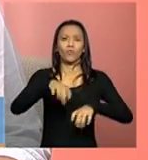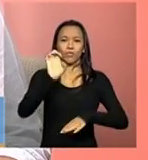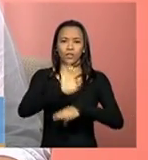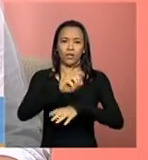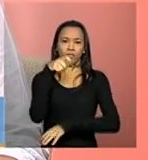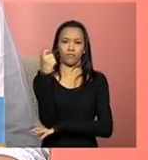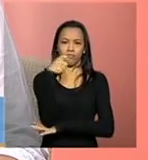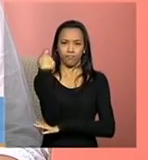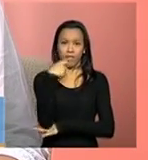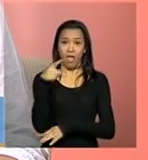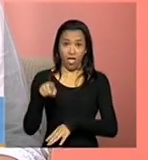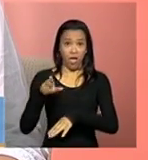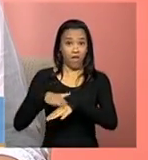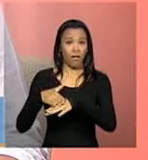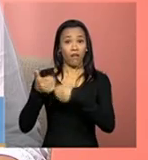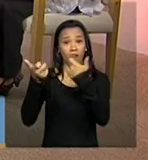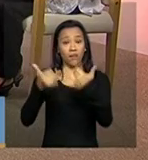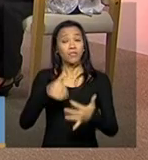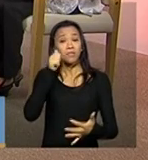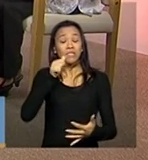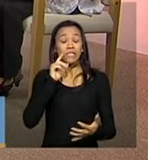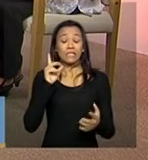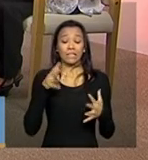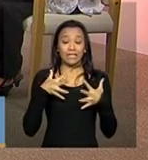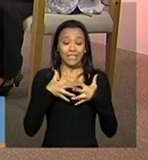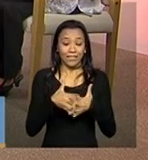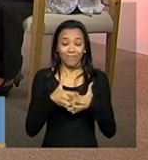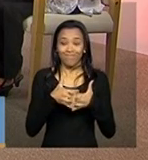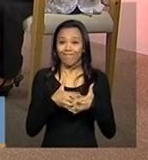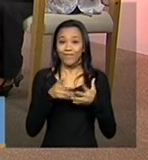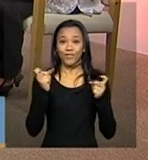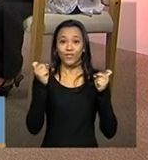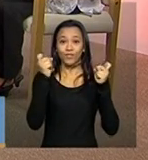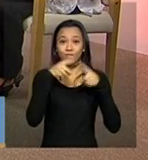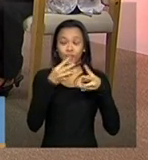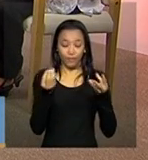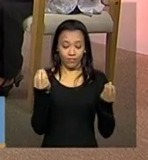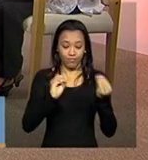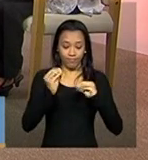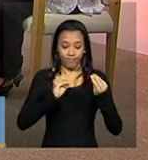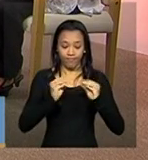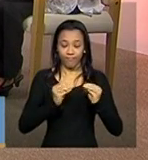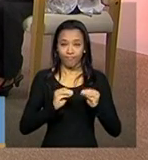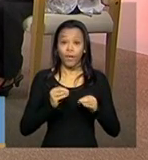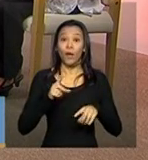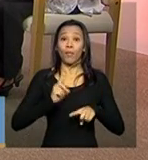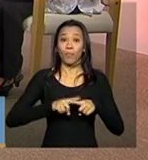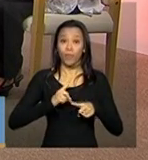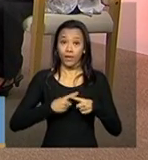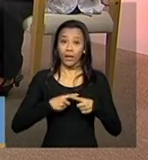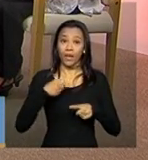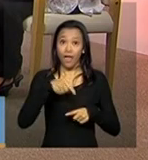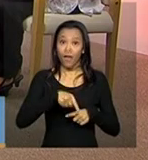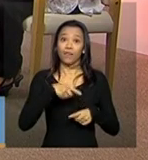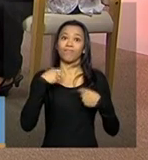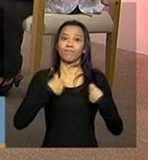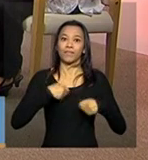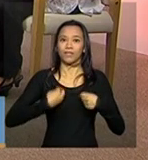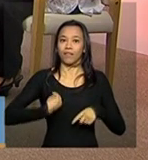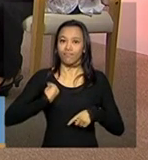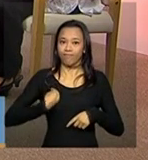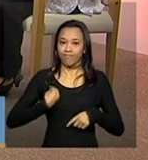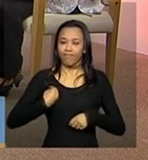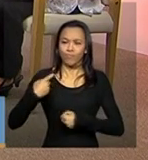relata que está com dificuldades para cadastrar a Emater-Ascar, pois a mesma está presente em todos os municípios e